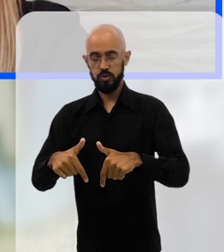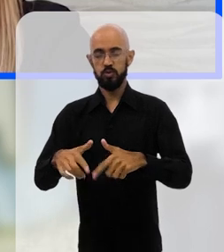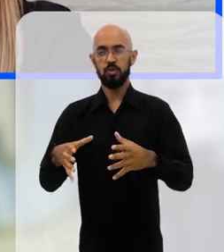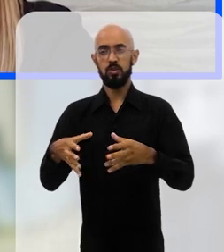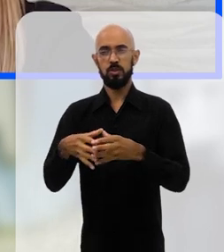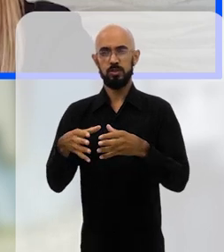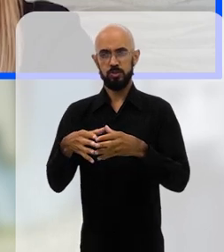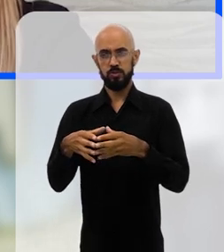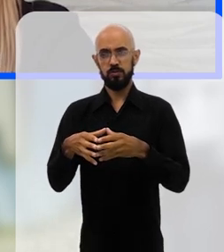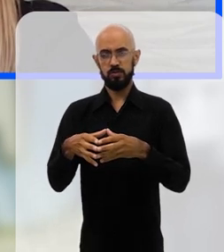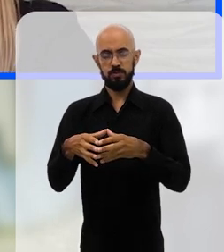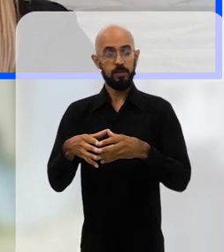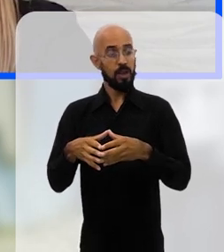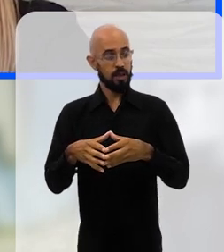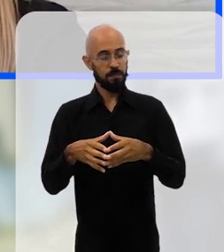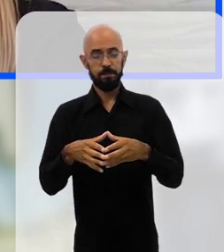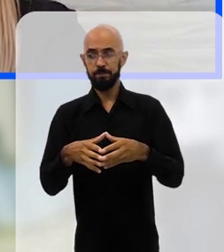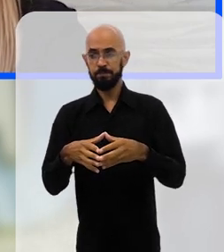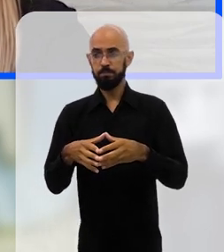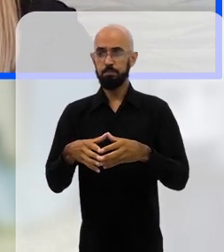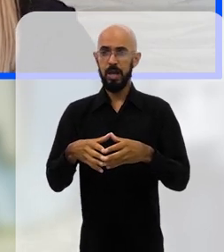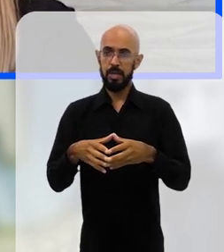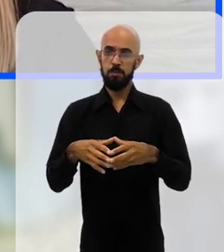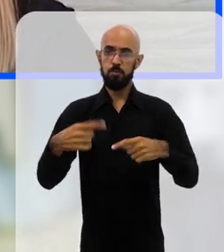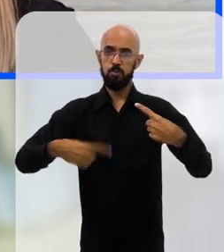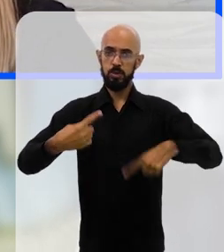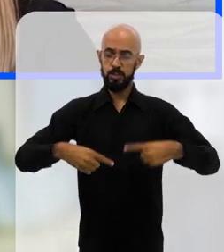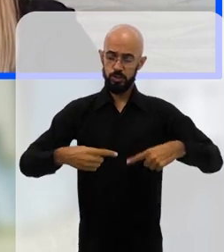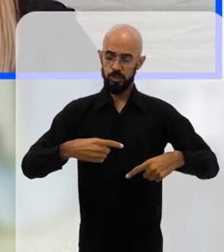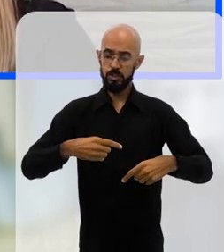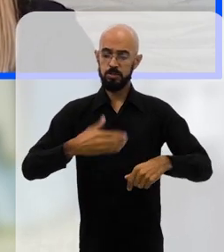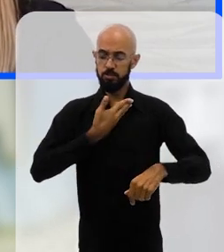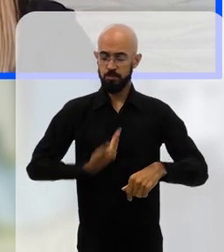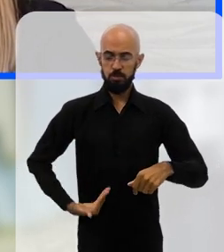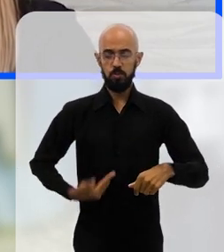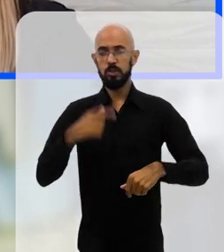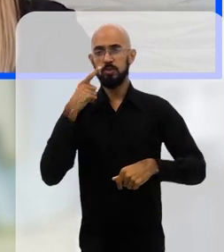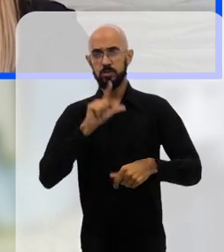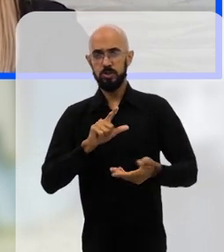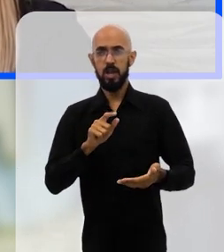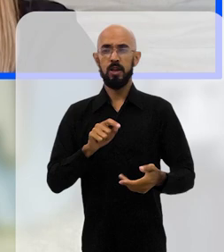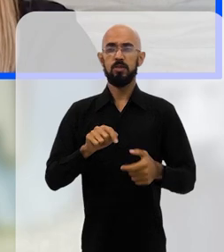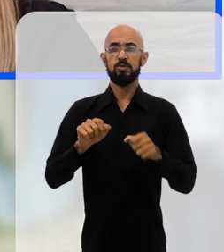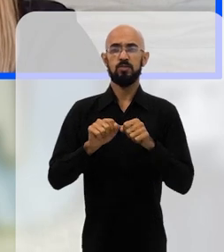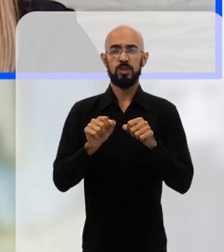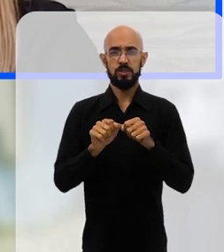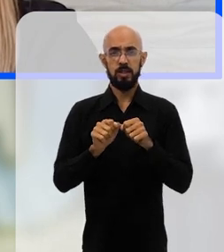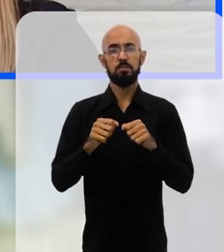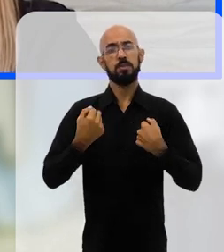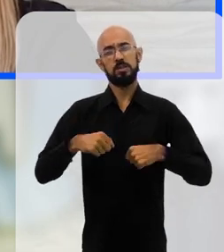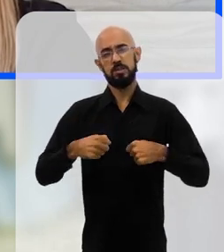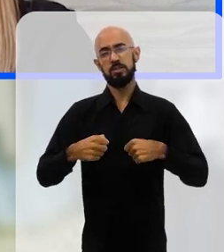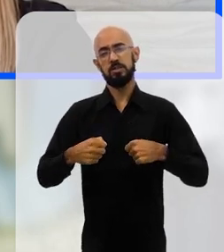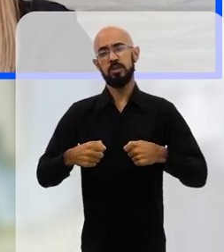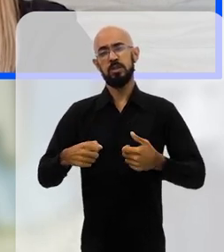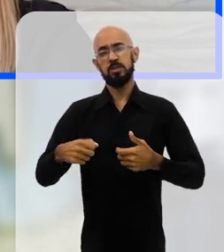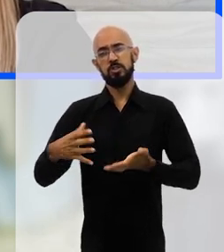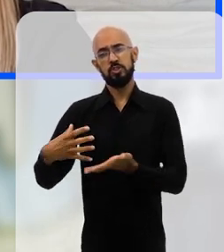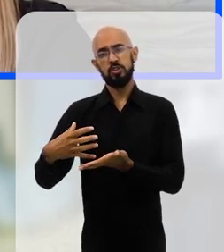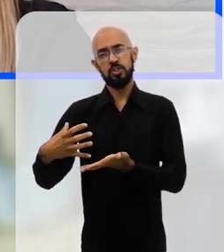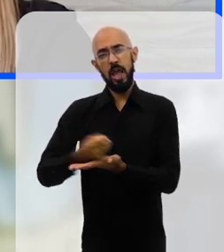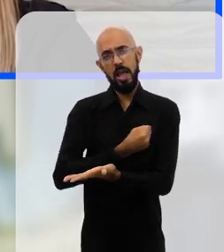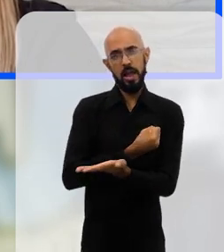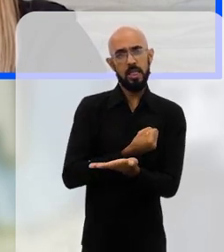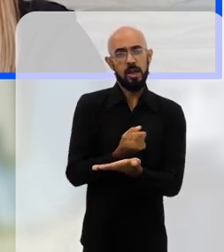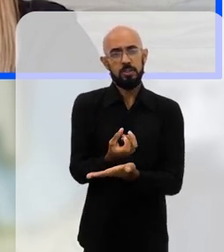coletivo... Seja proporcional, né, Jair? Exatamente, para que políticas públicas efetivas sejam implementadas, é necessário recursos,